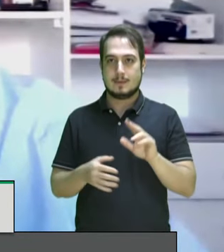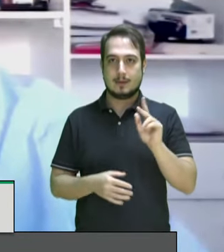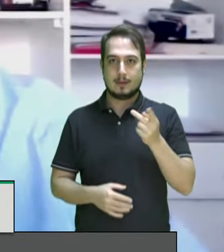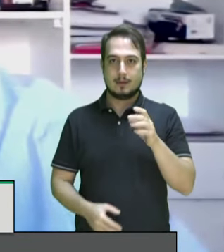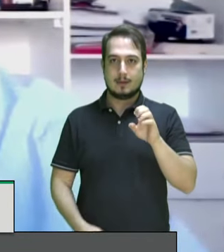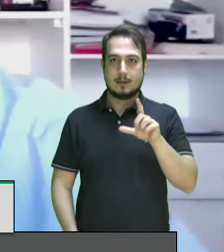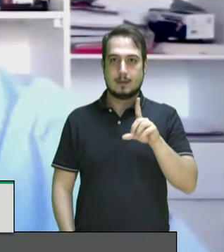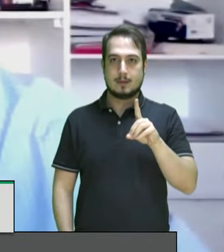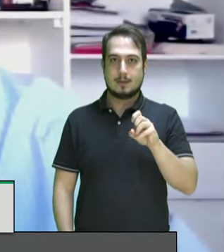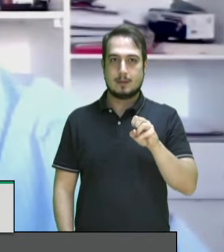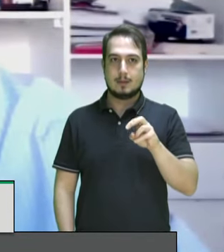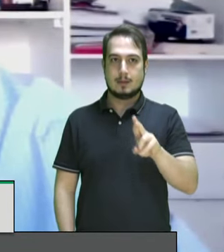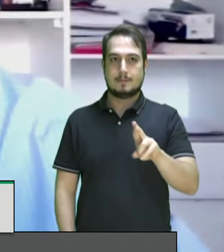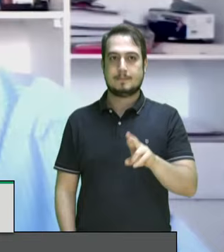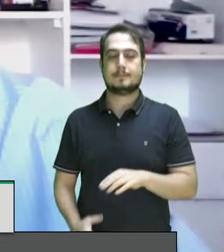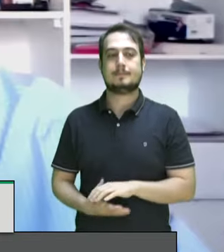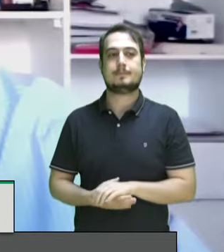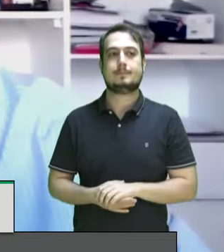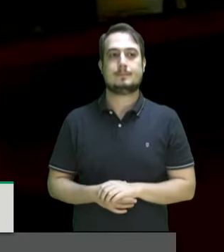deputado Helder.